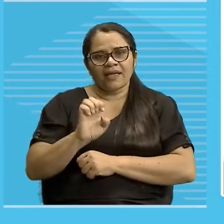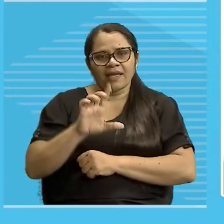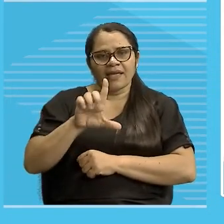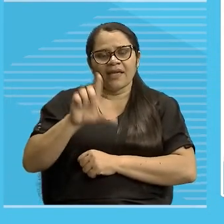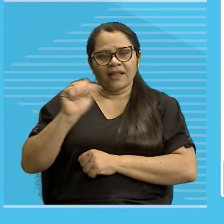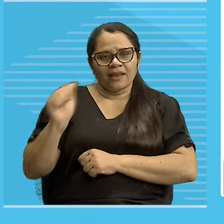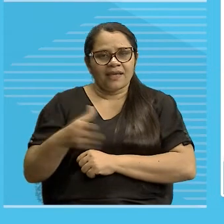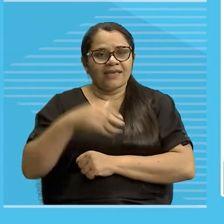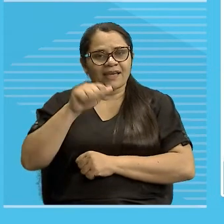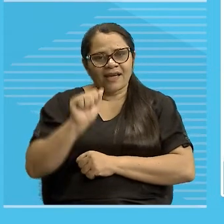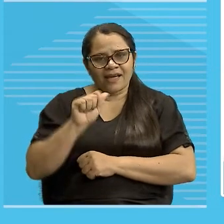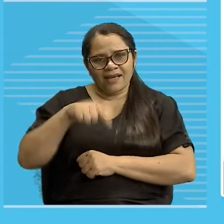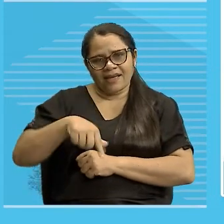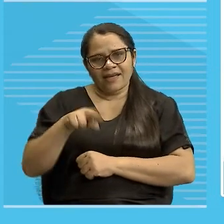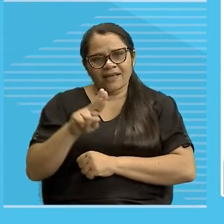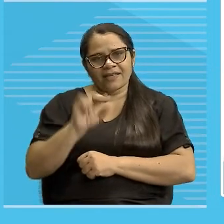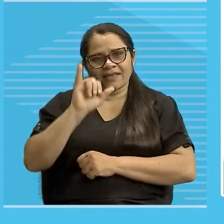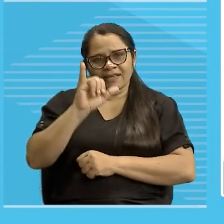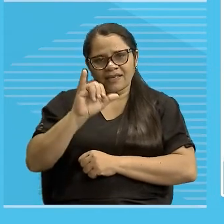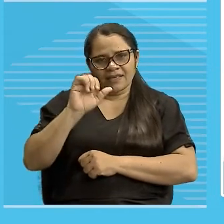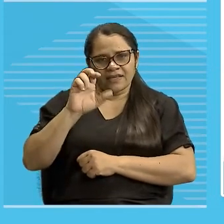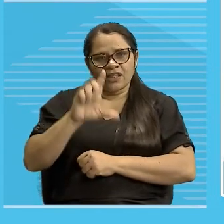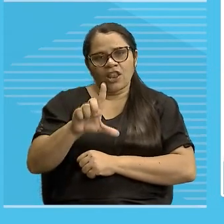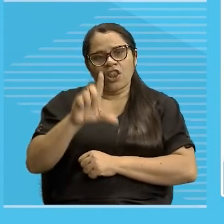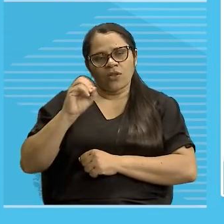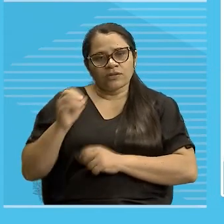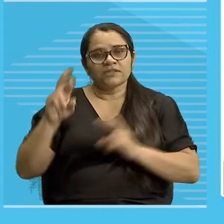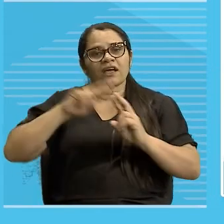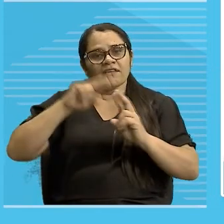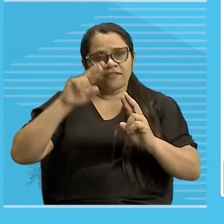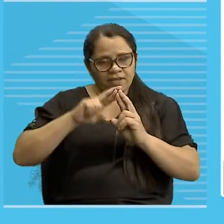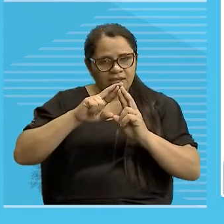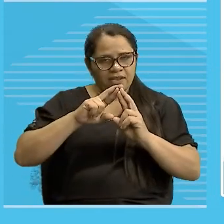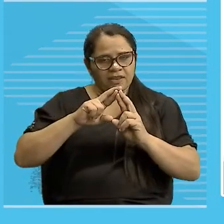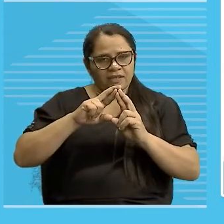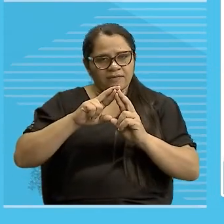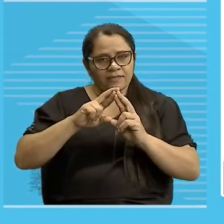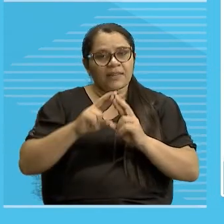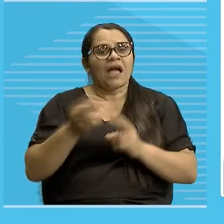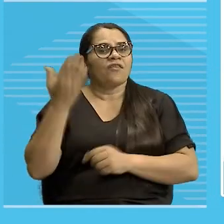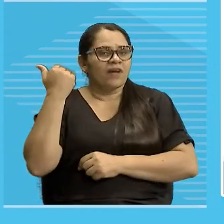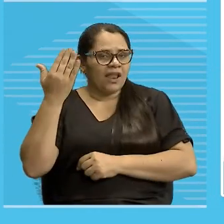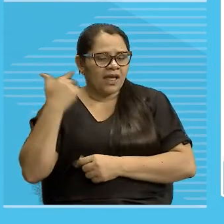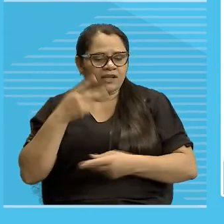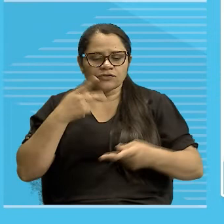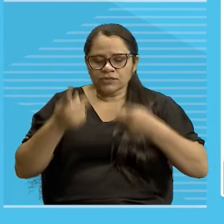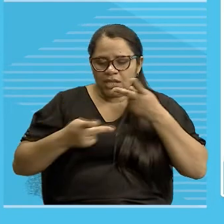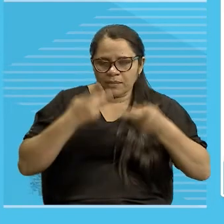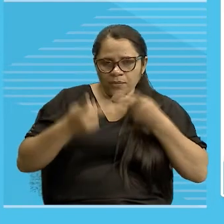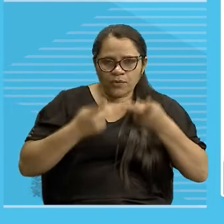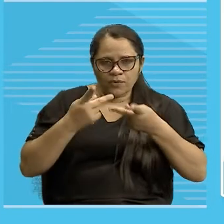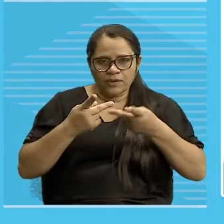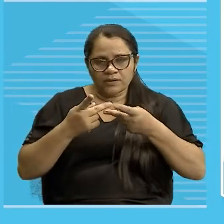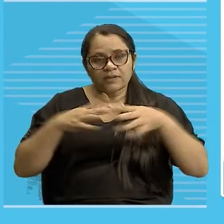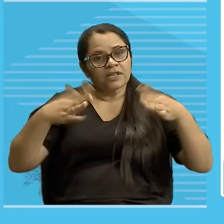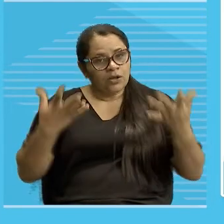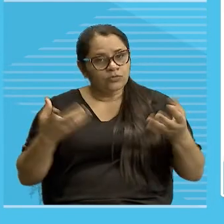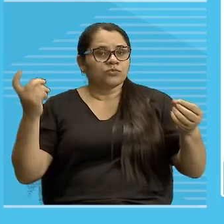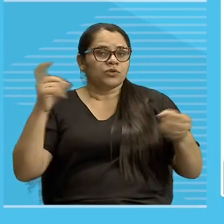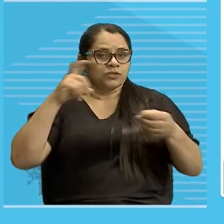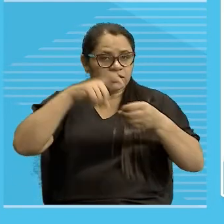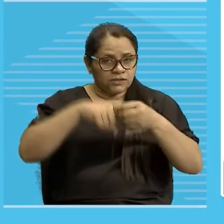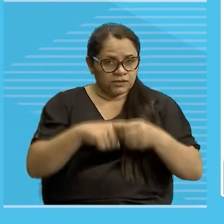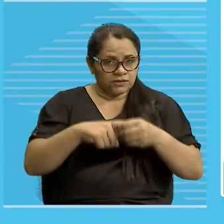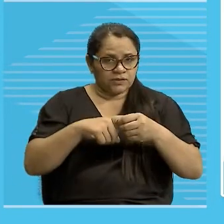ao primeiro de dois elementos mencionados anteriormente, então, é assim, nesse processo de retomada, tá,